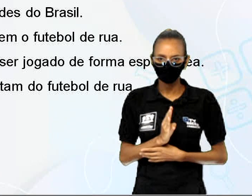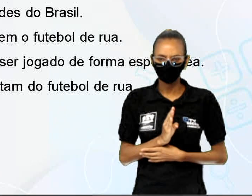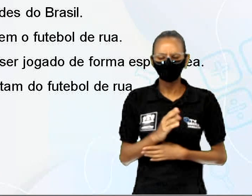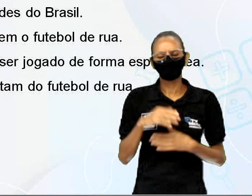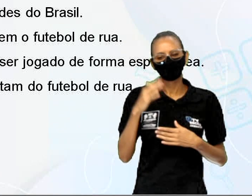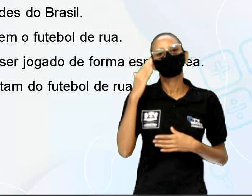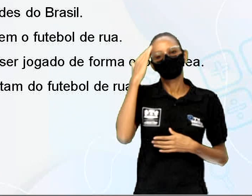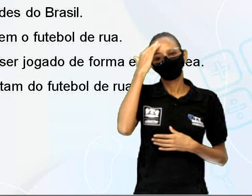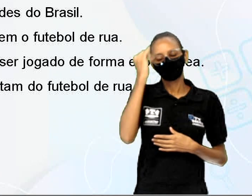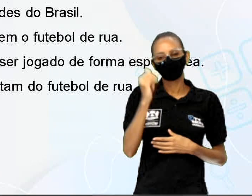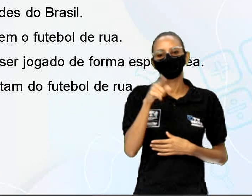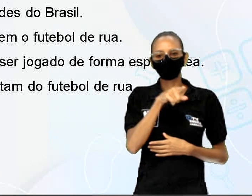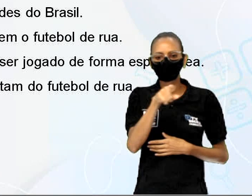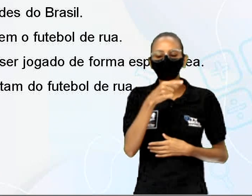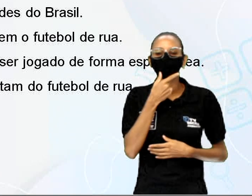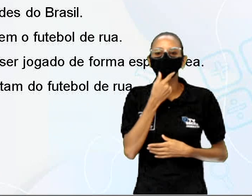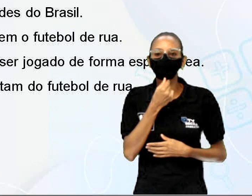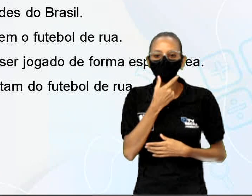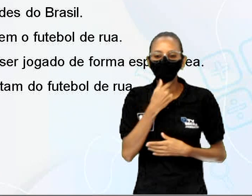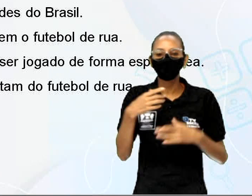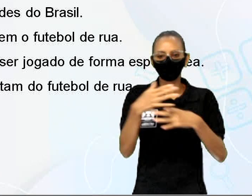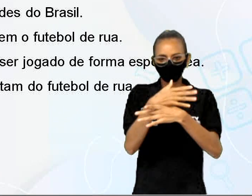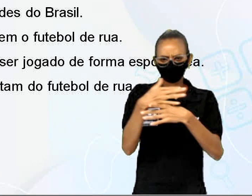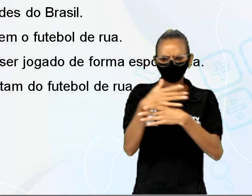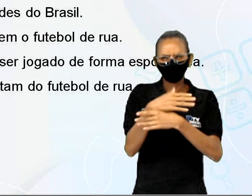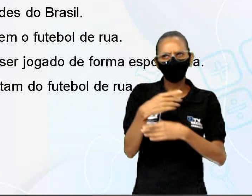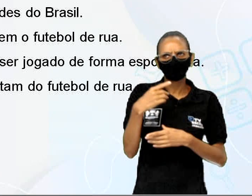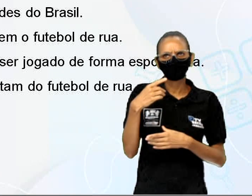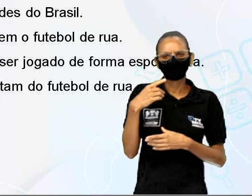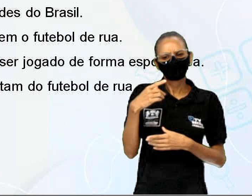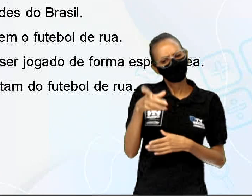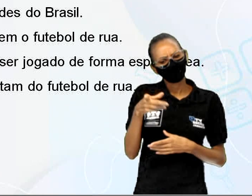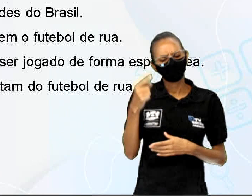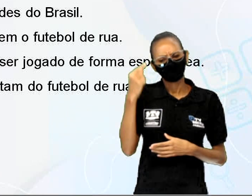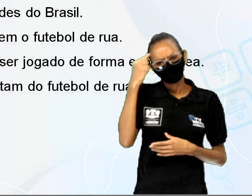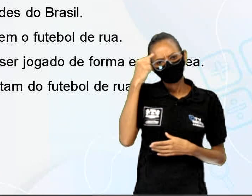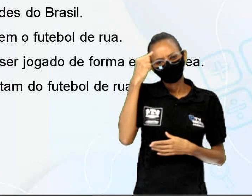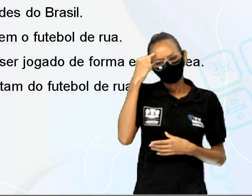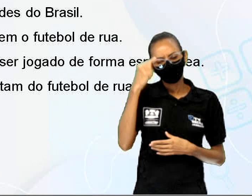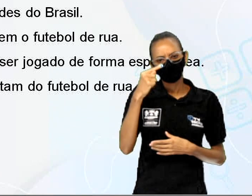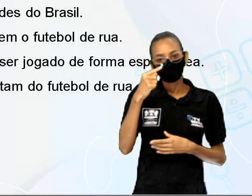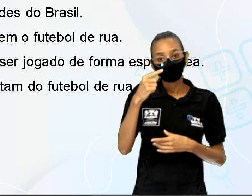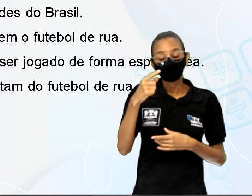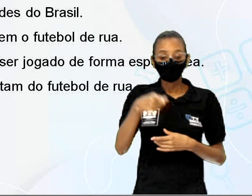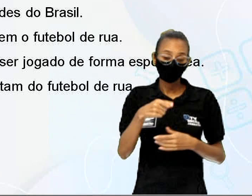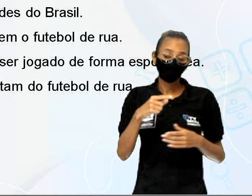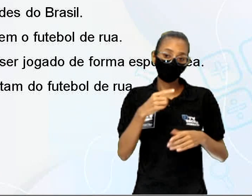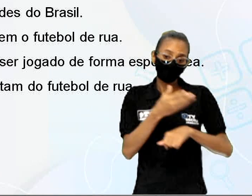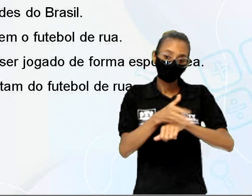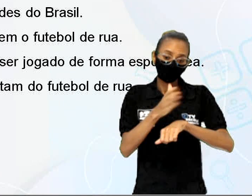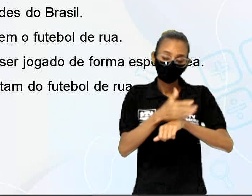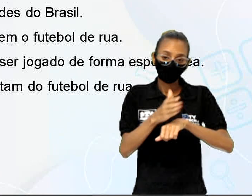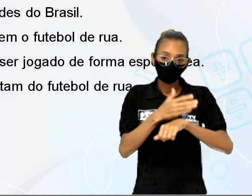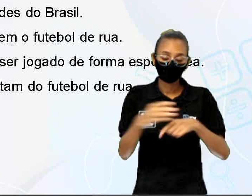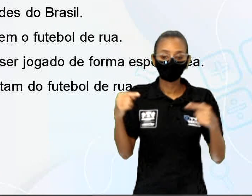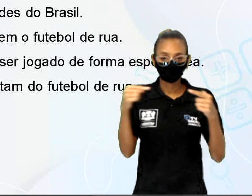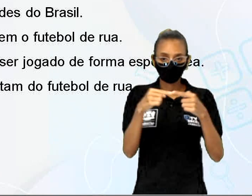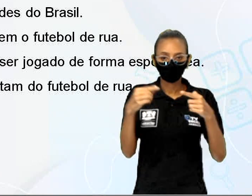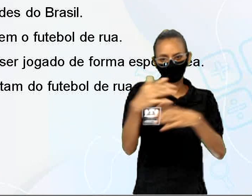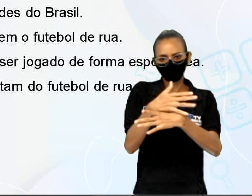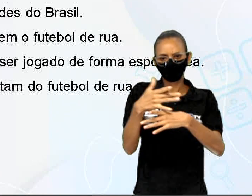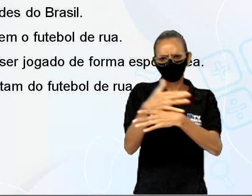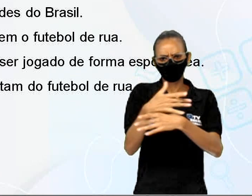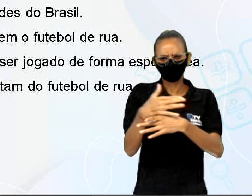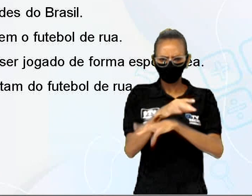morador de cidade então assim leva a gente a pensar que é uma prática comum das cidades mas não é tão exclusiva